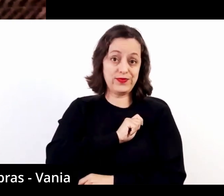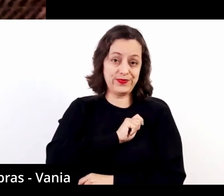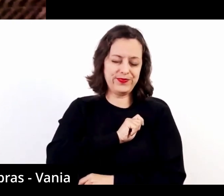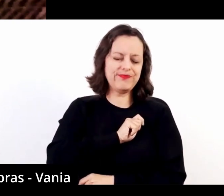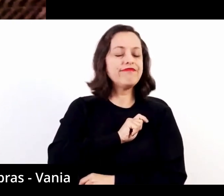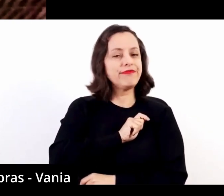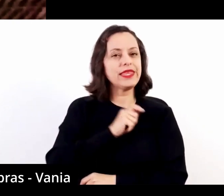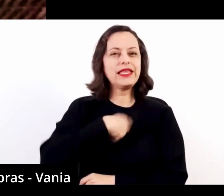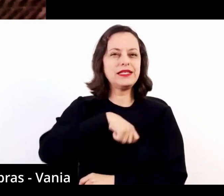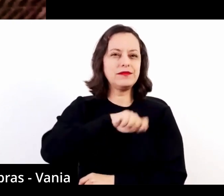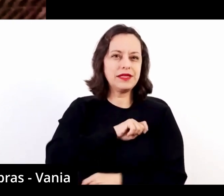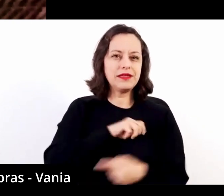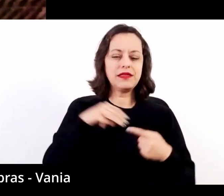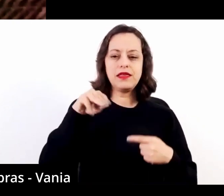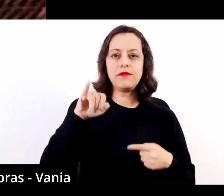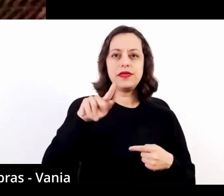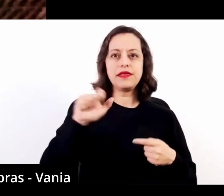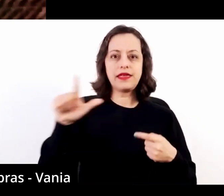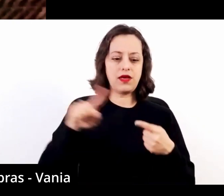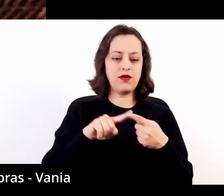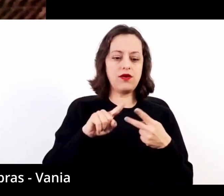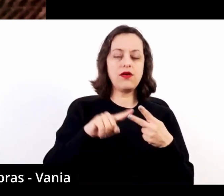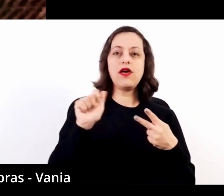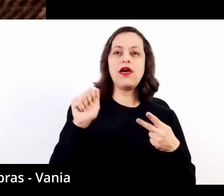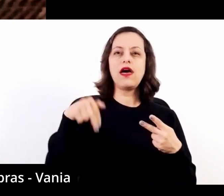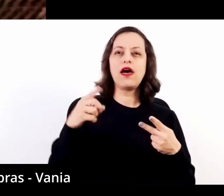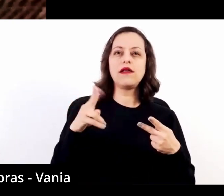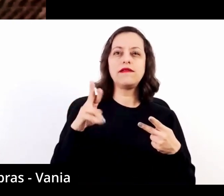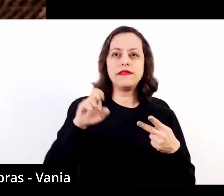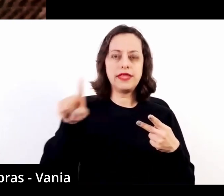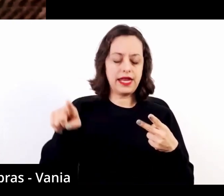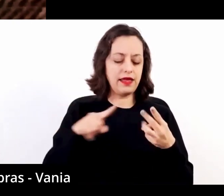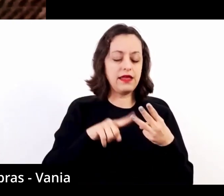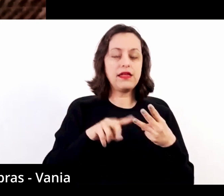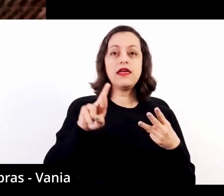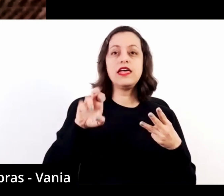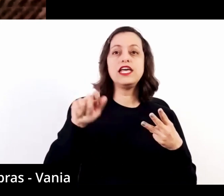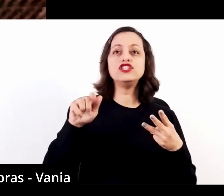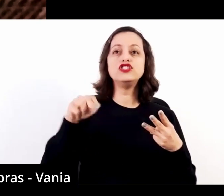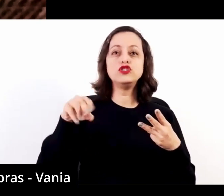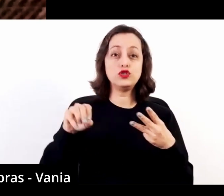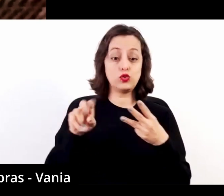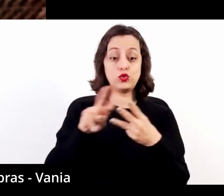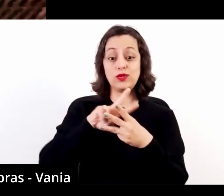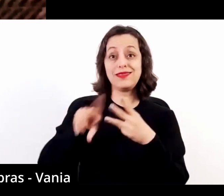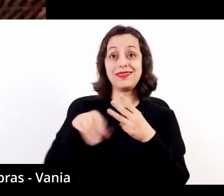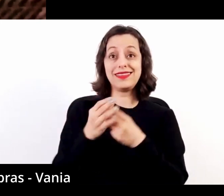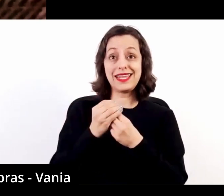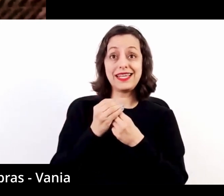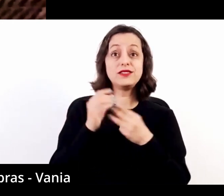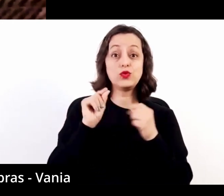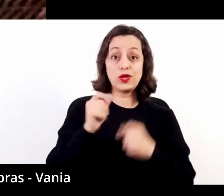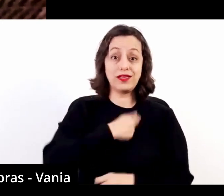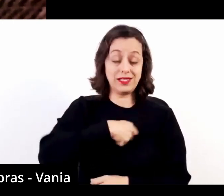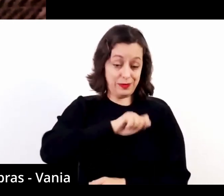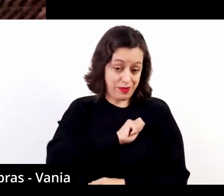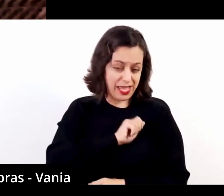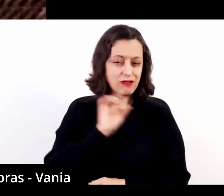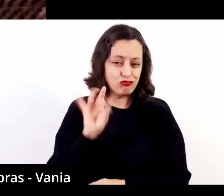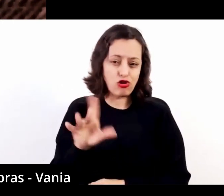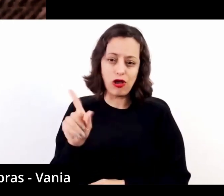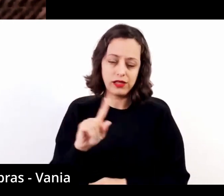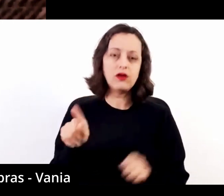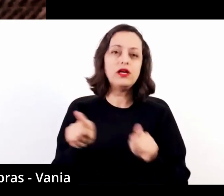tríade. Miguel Llobet, André Segovia e Regino Sanz de la Maza, que foram responsáveis por, não somente na